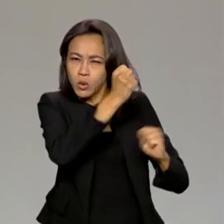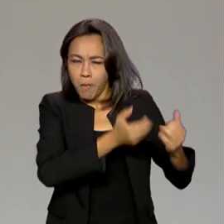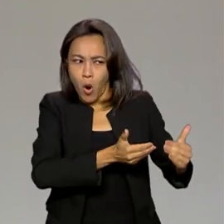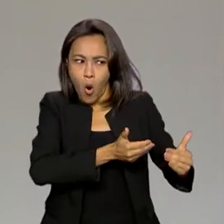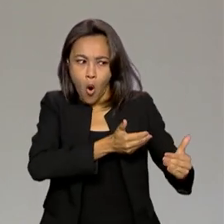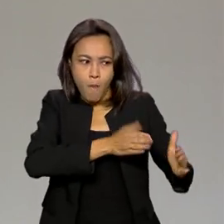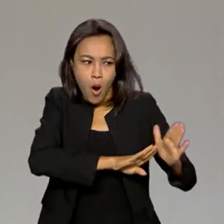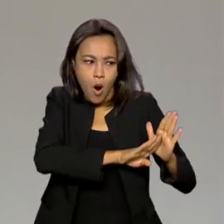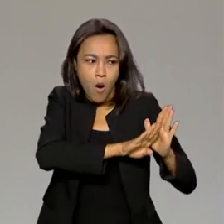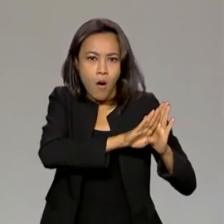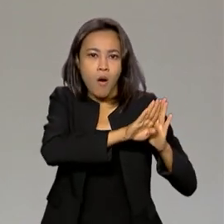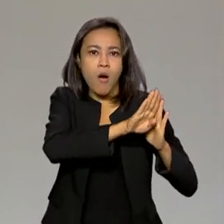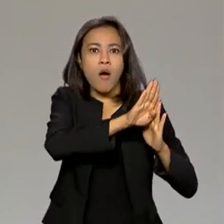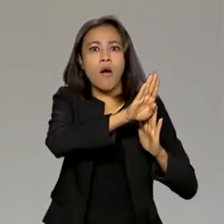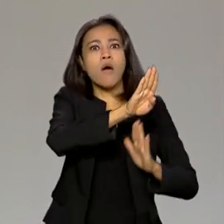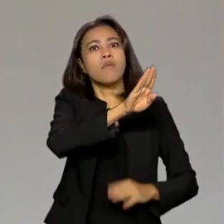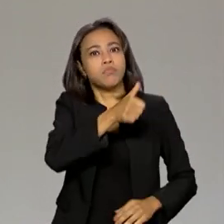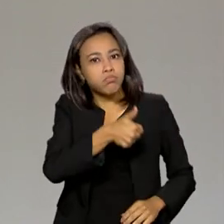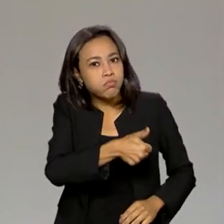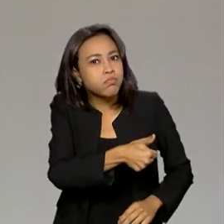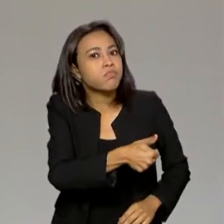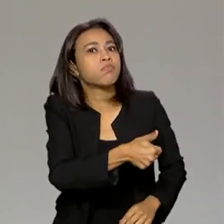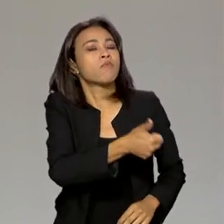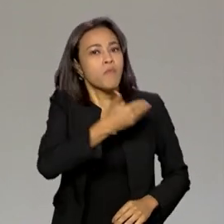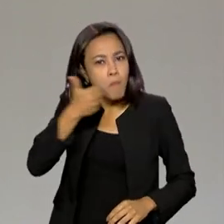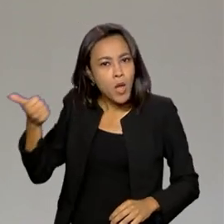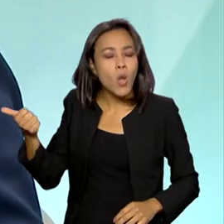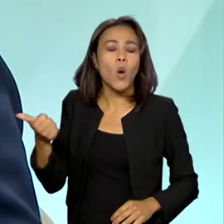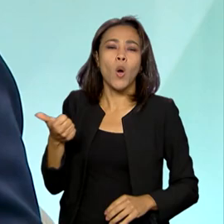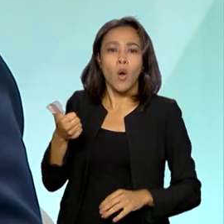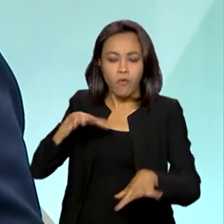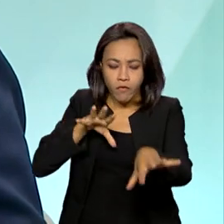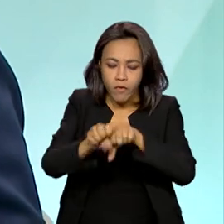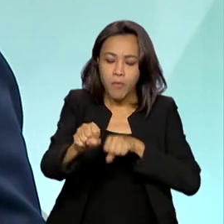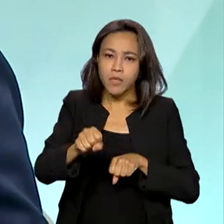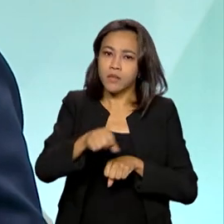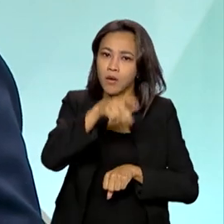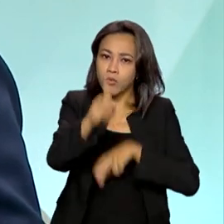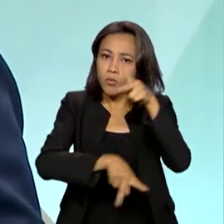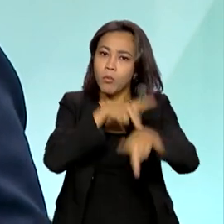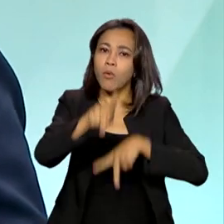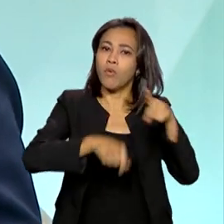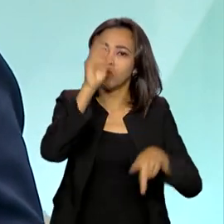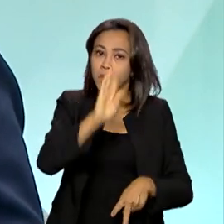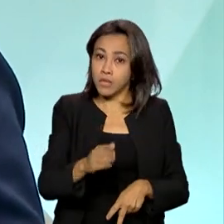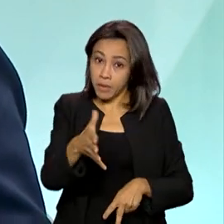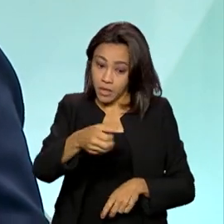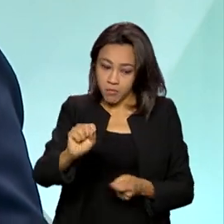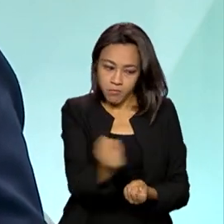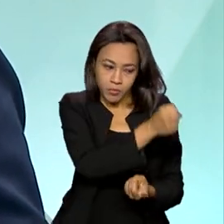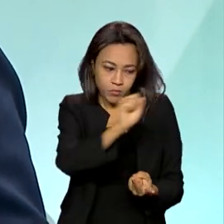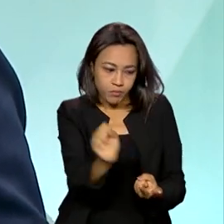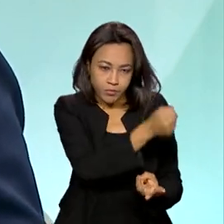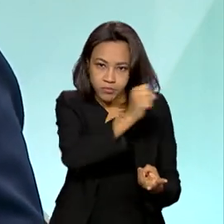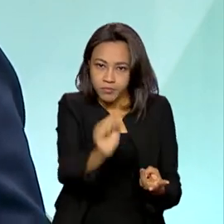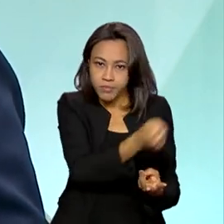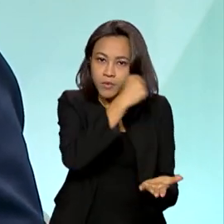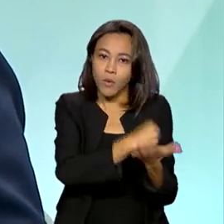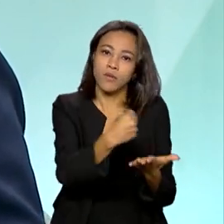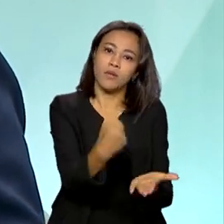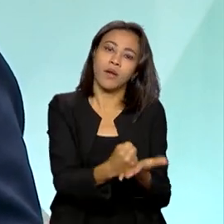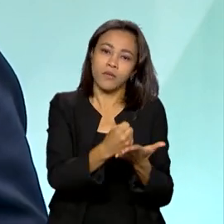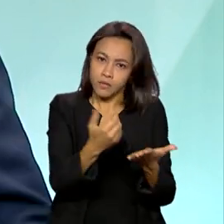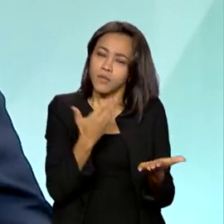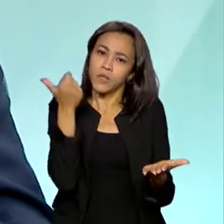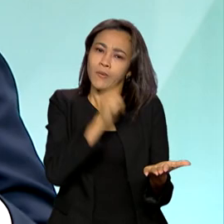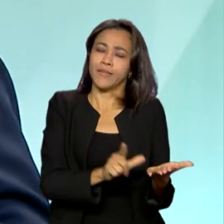exigindo uma melhor formação para o brasileiro, para que ele seja empregado na indústria e, consequentemente, a gente ter uma